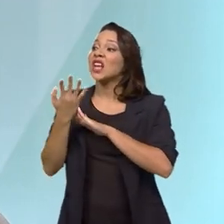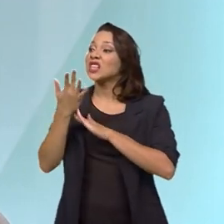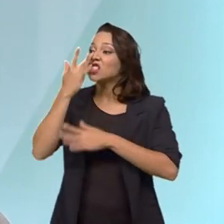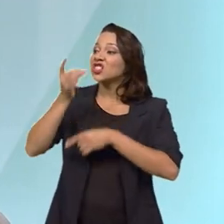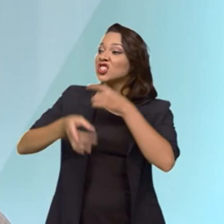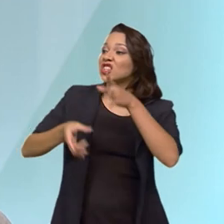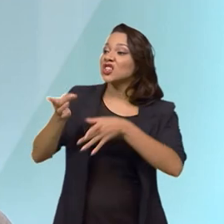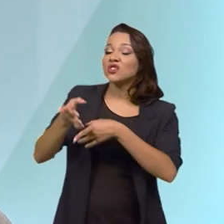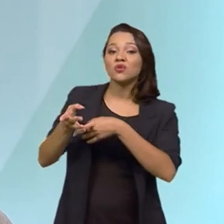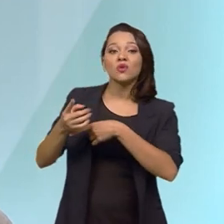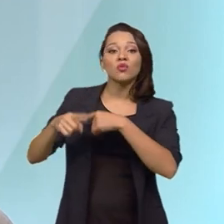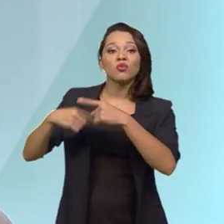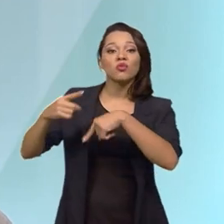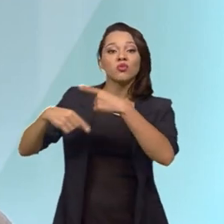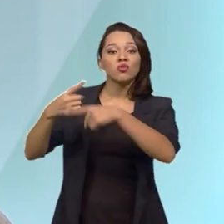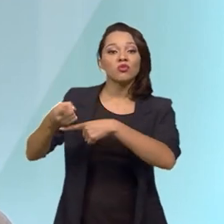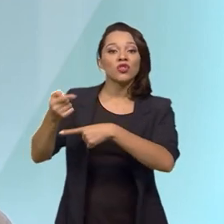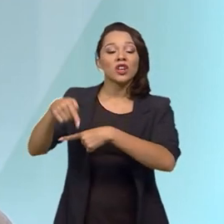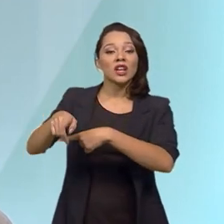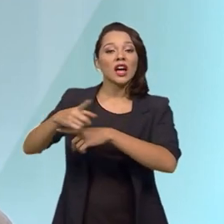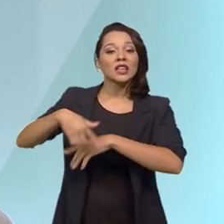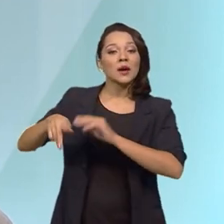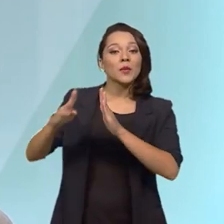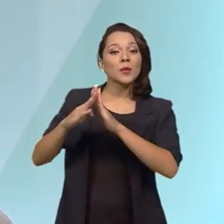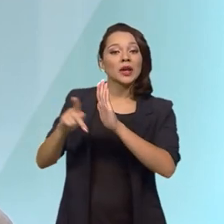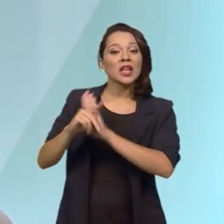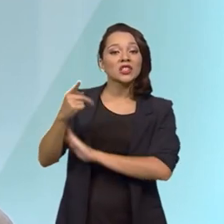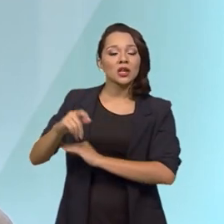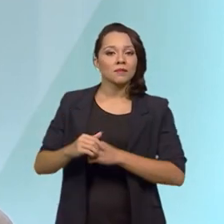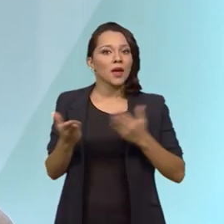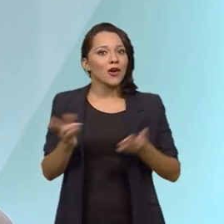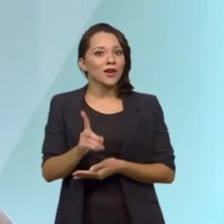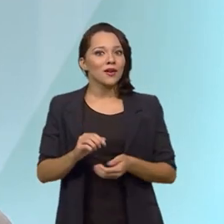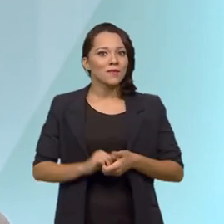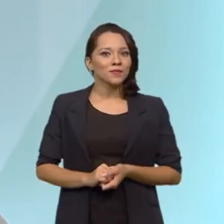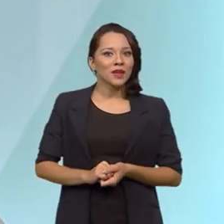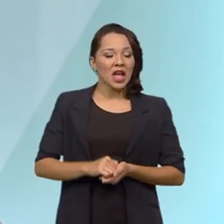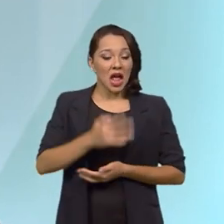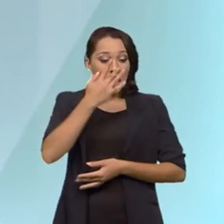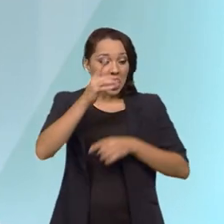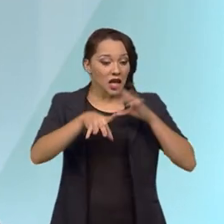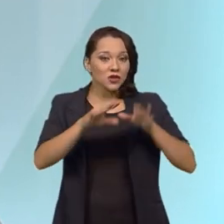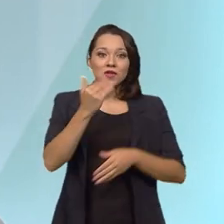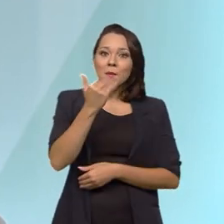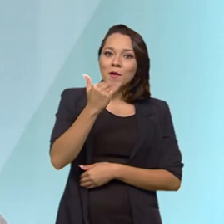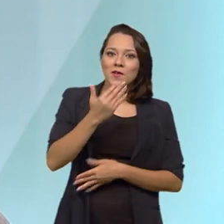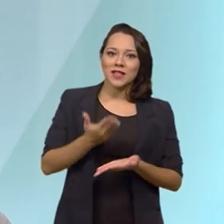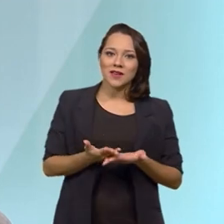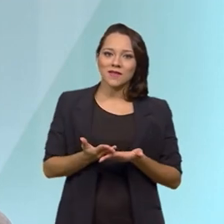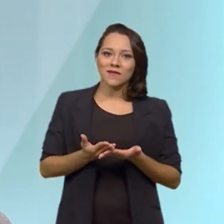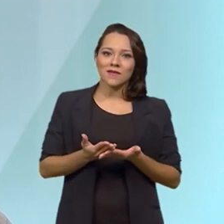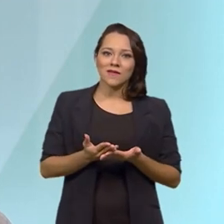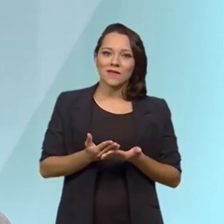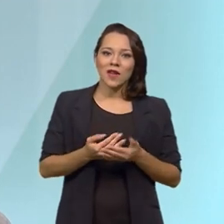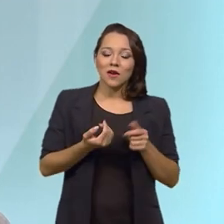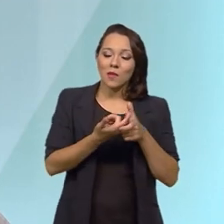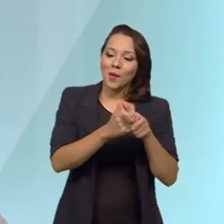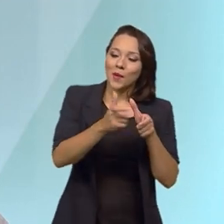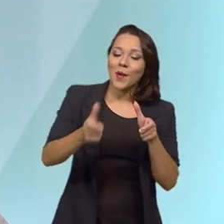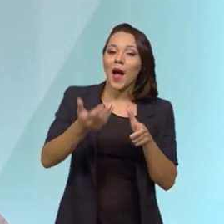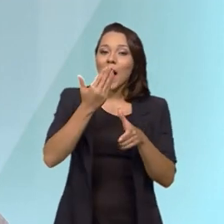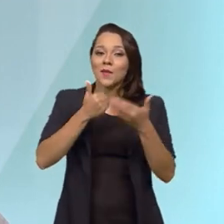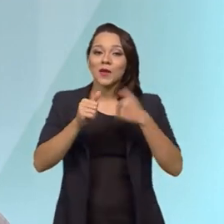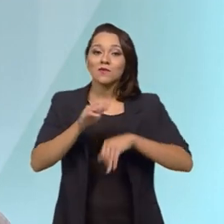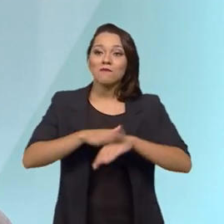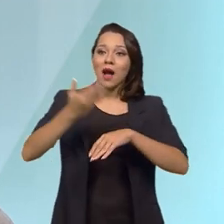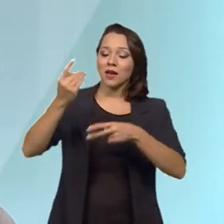resíduos que ele gerava naquela pequena propriedade. Agora não, ele está aproveitando as duas coisas. Ele está conseguindo expandir a produção de alimentos, ao